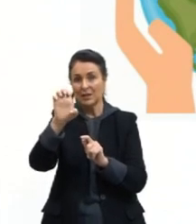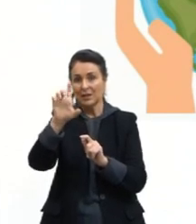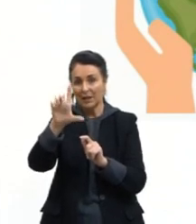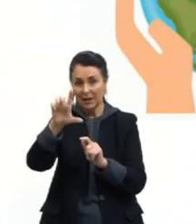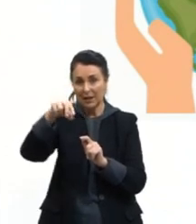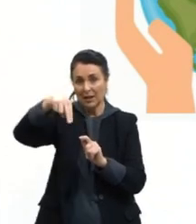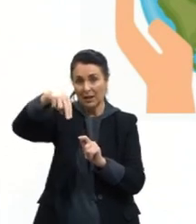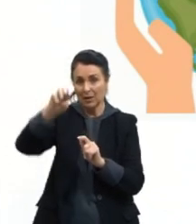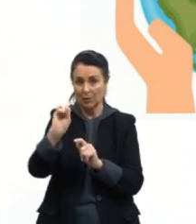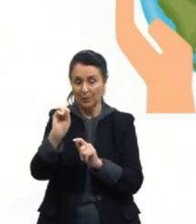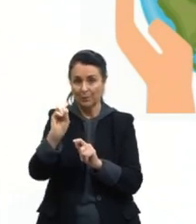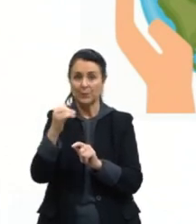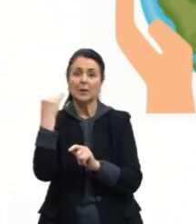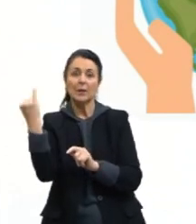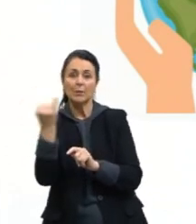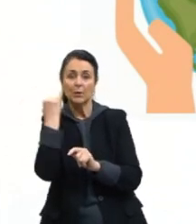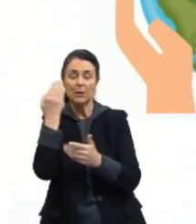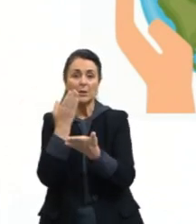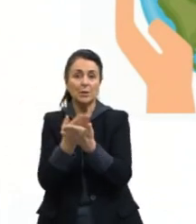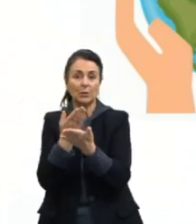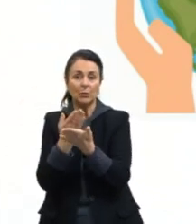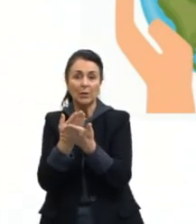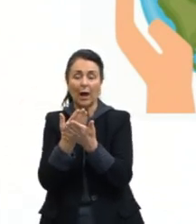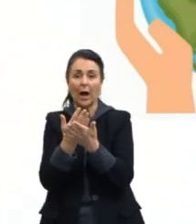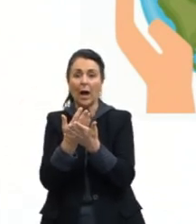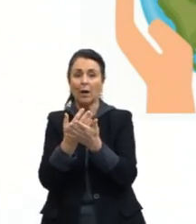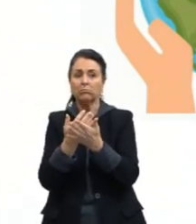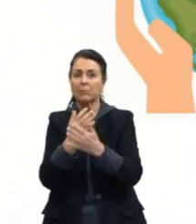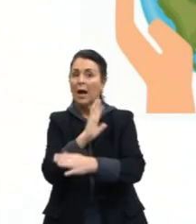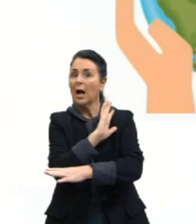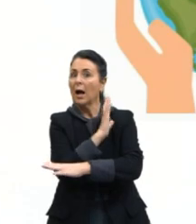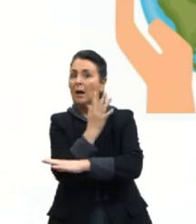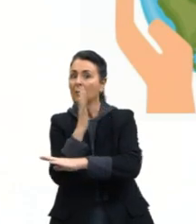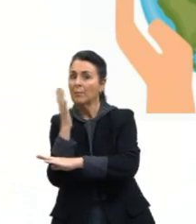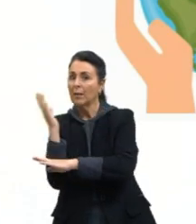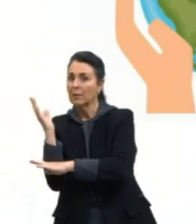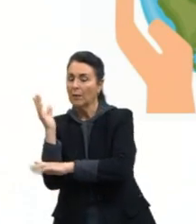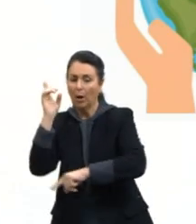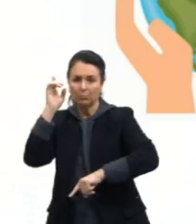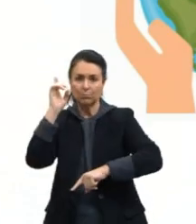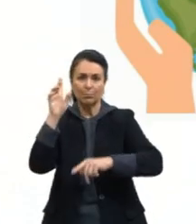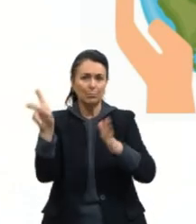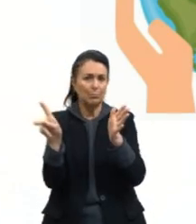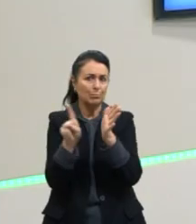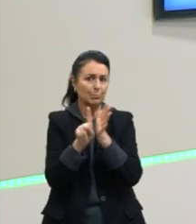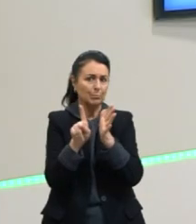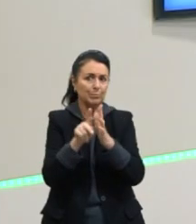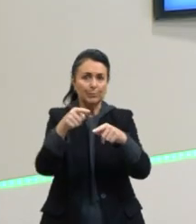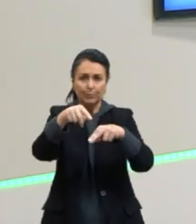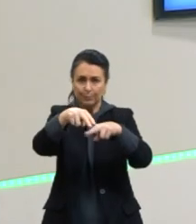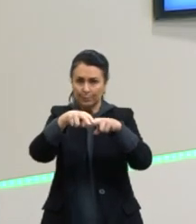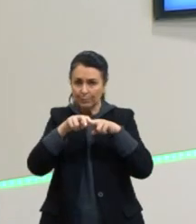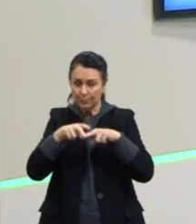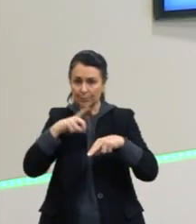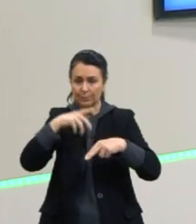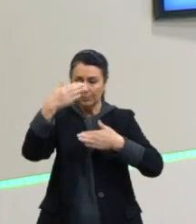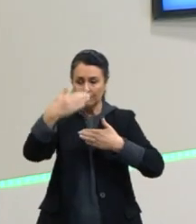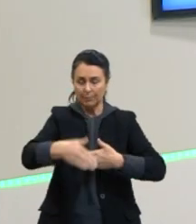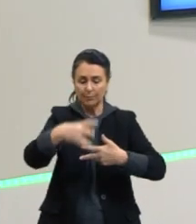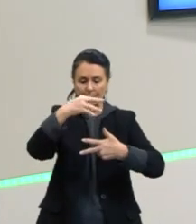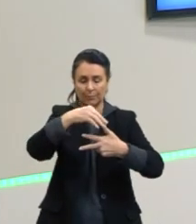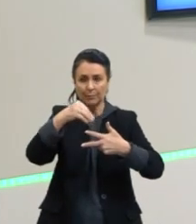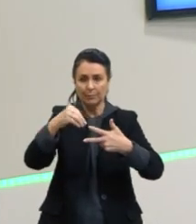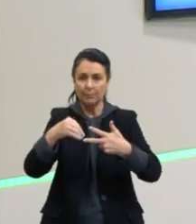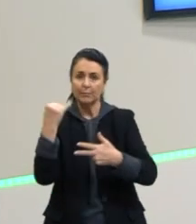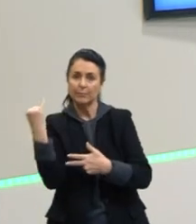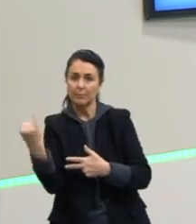Importância de estudar fisiologia vegetal. É muito importante, por isso que cai bastante nas provas do NIM. É